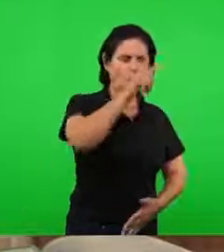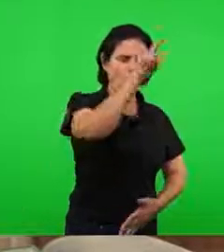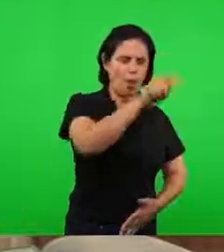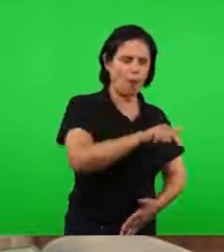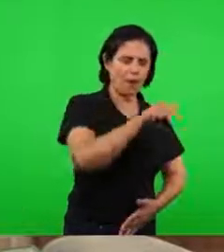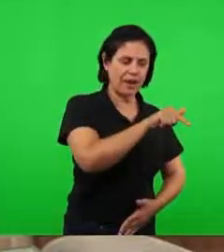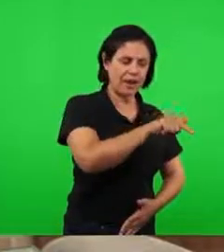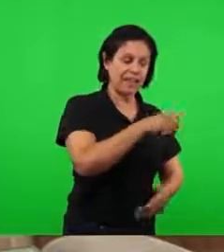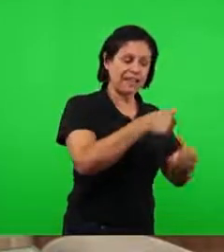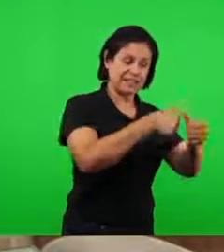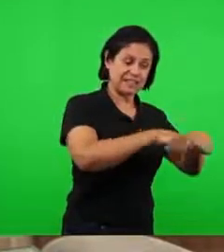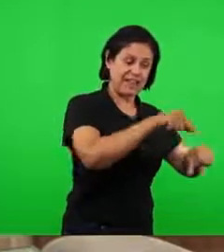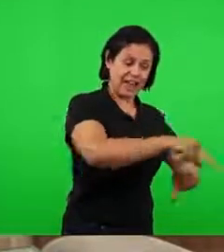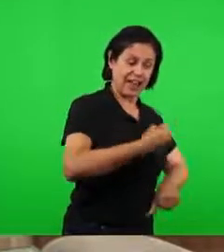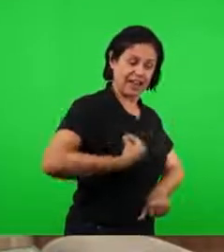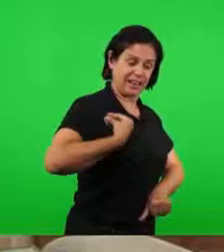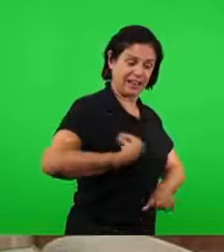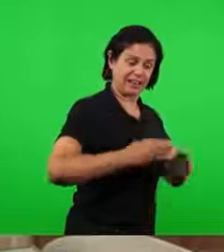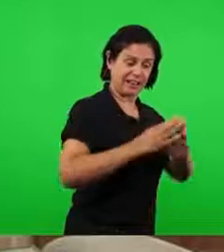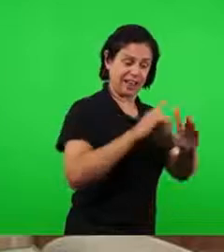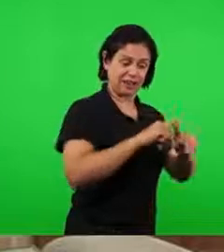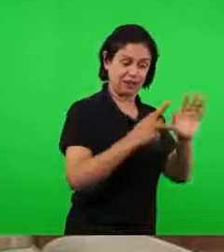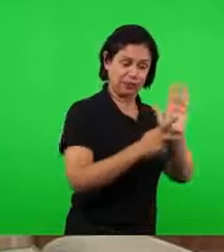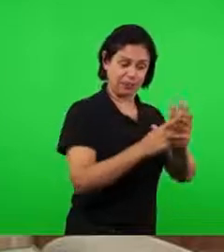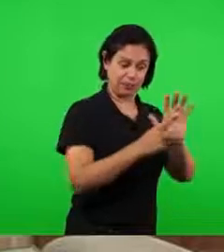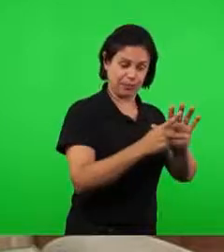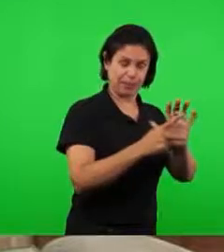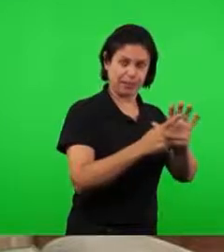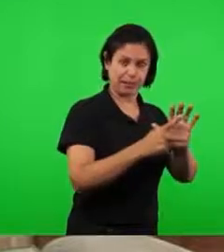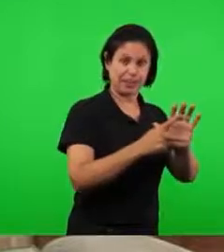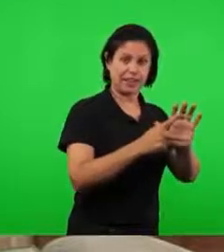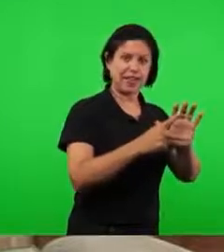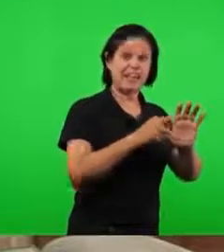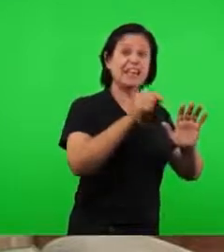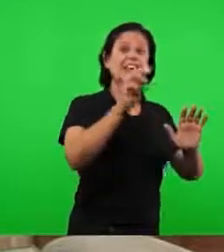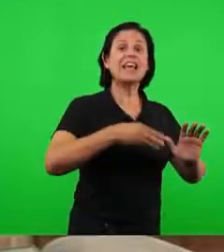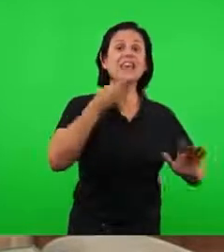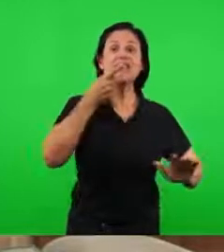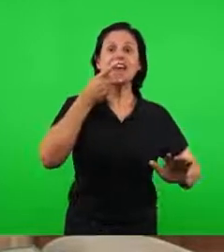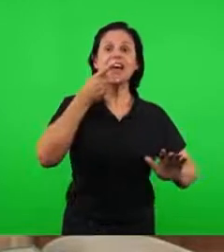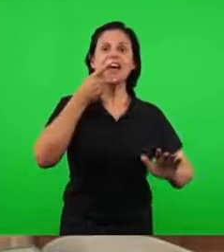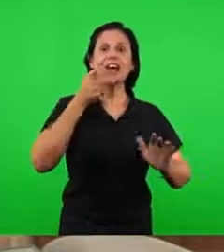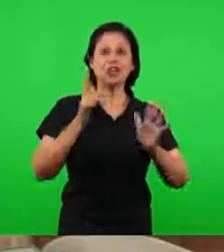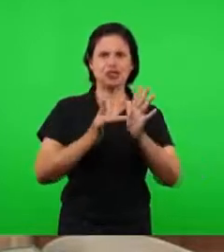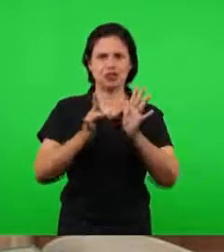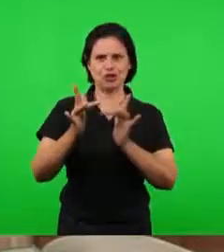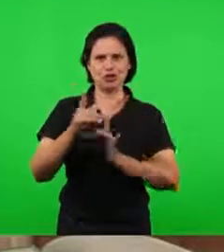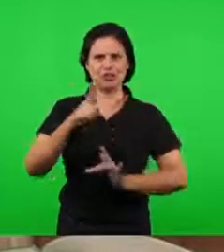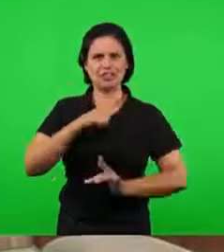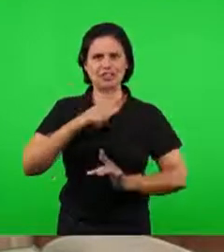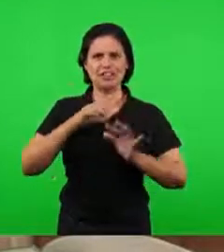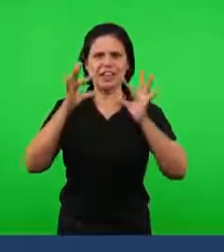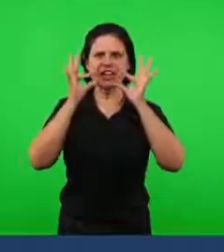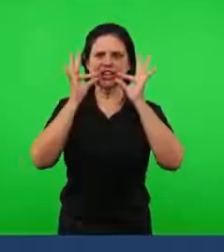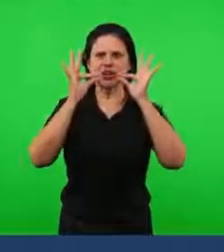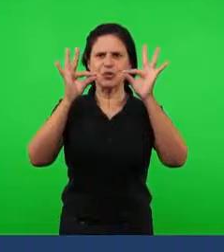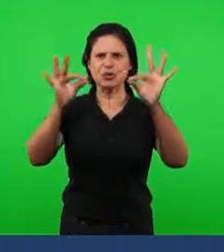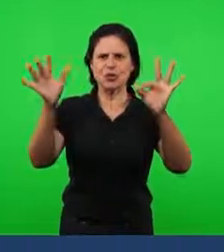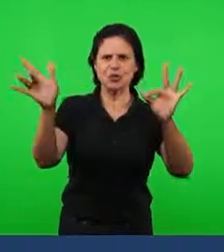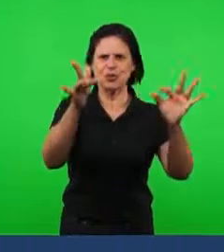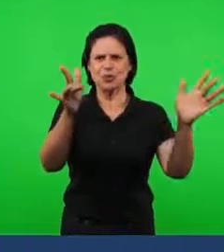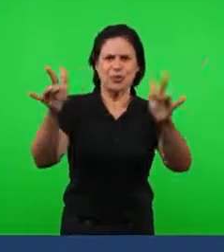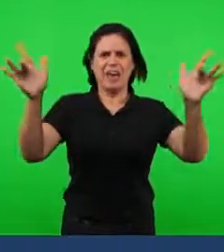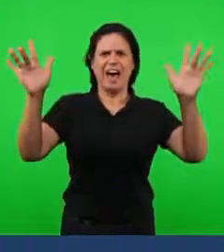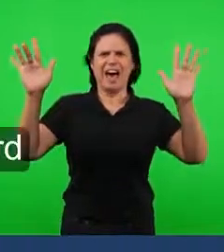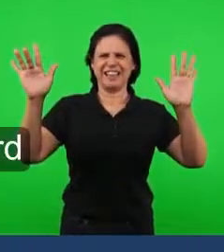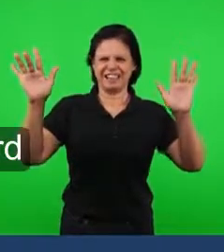diz, aquele que tem a espada aguda de dois fios, ou algumas bíblias, dois gumes. Então,